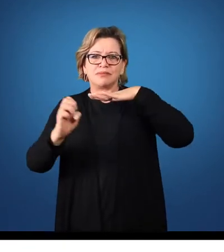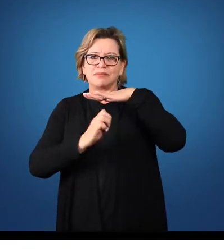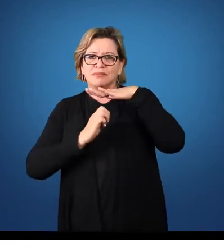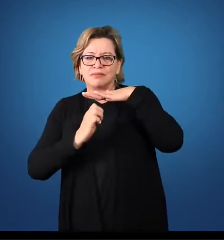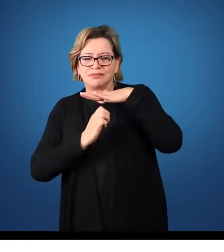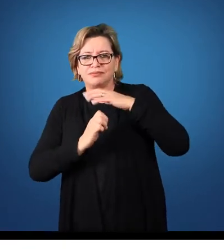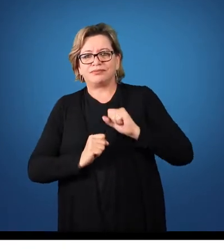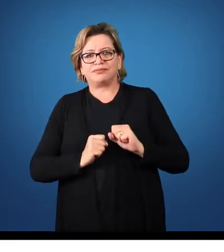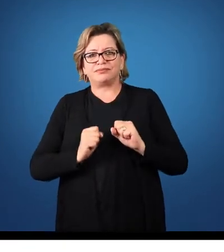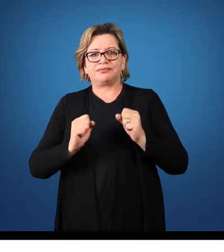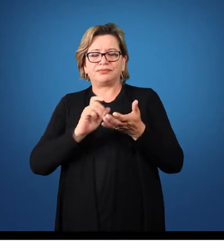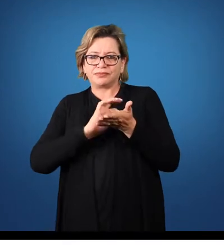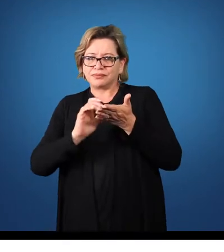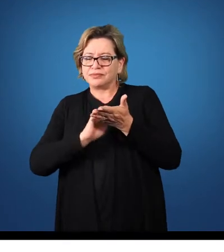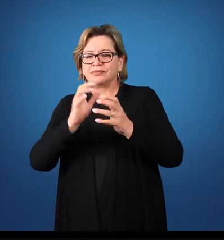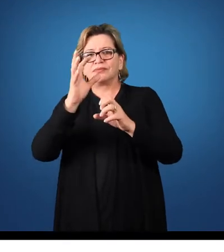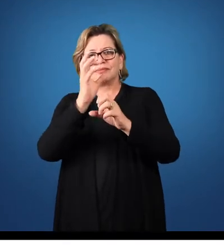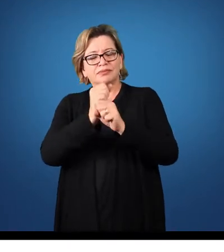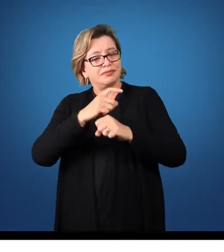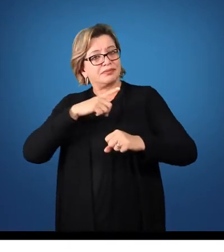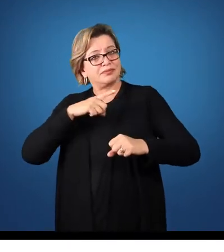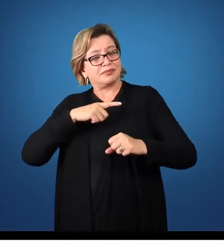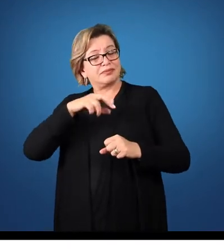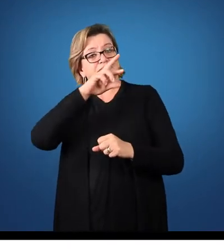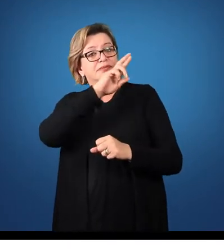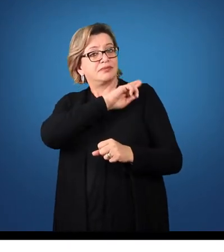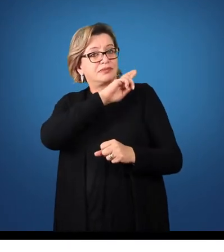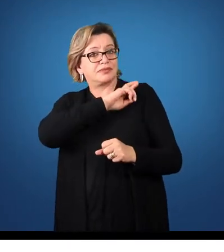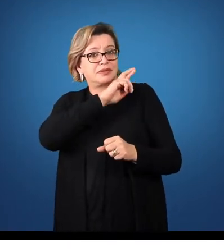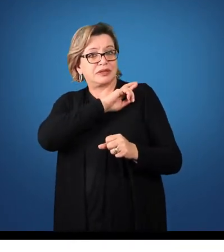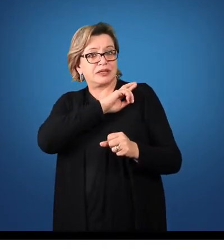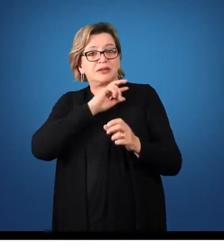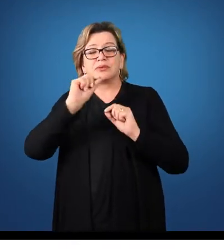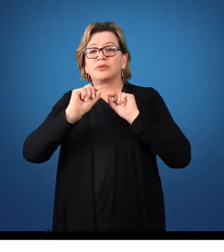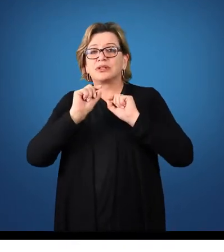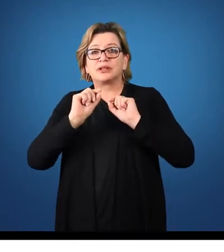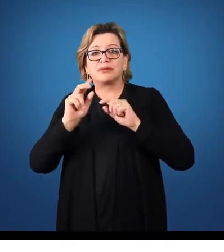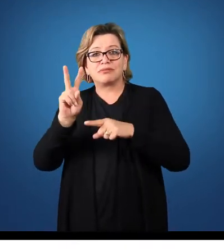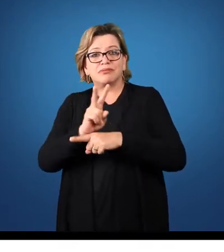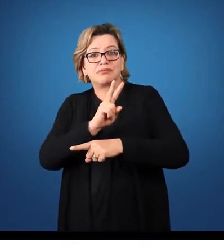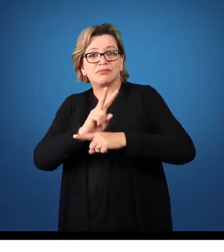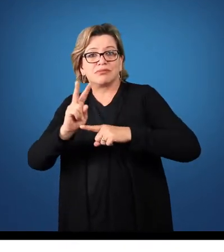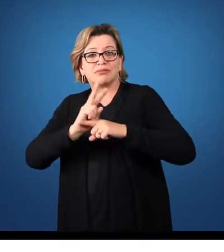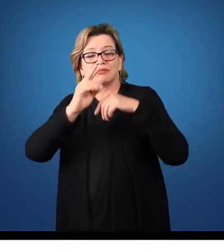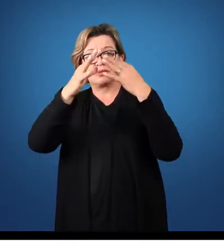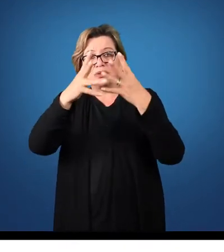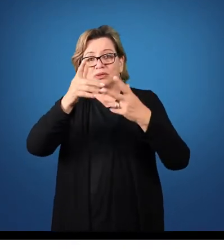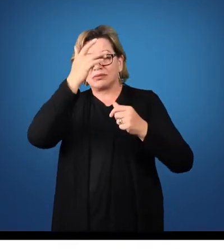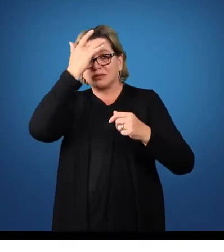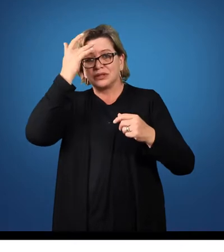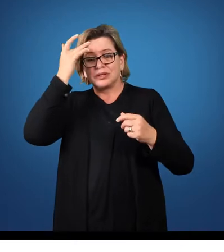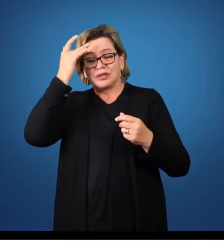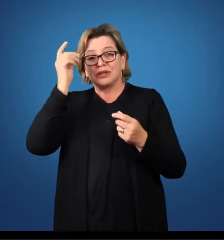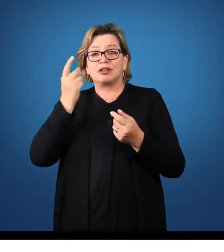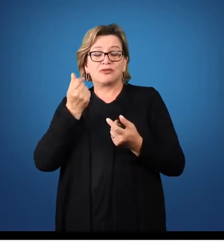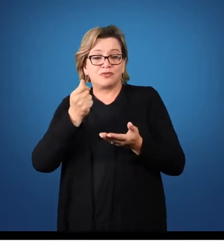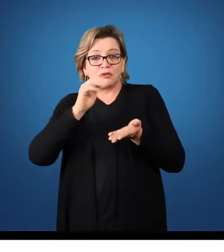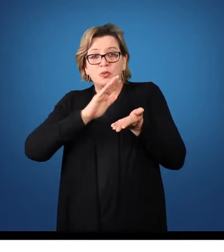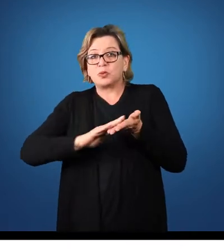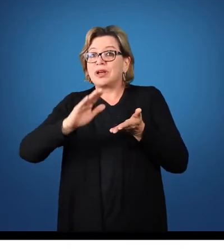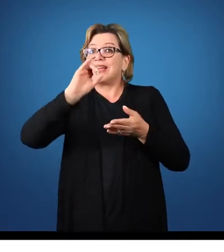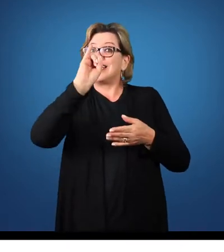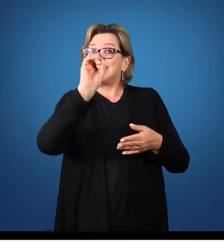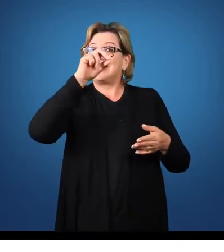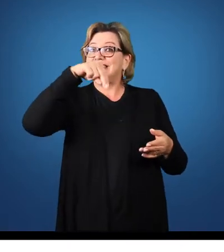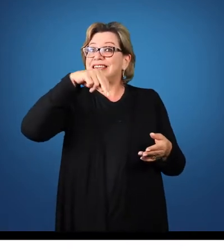A contabilidade tem essa função para resguardar todas as pessoas que estão investindo em uma